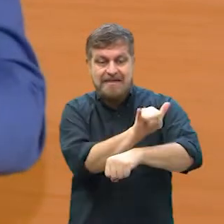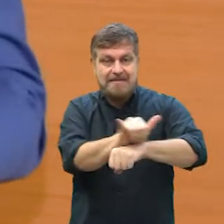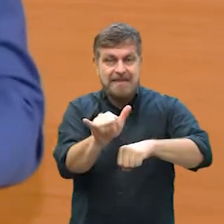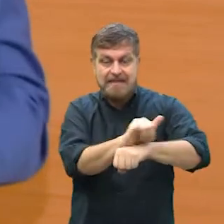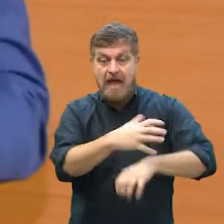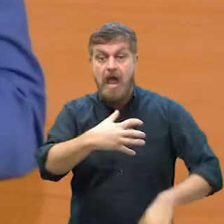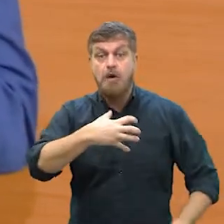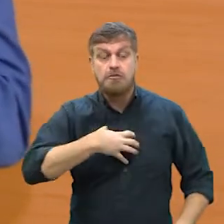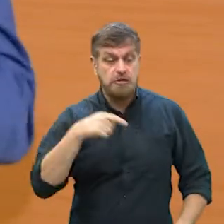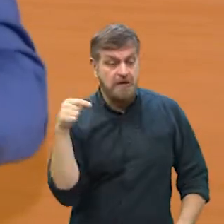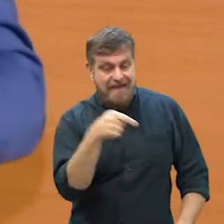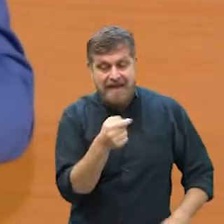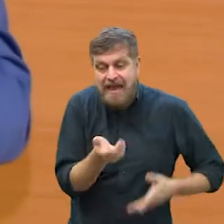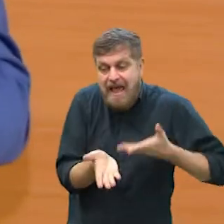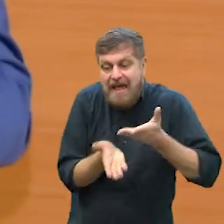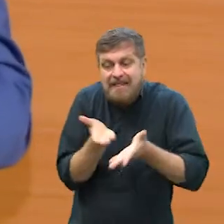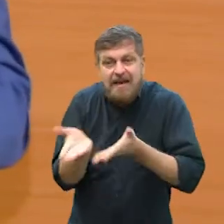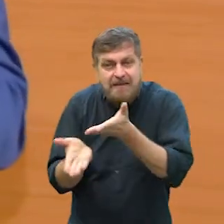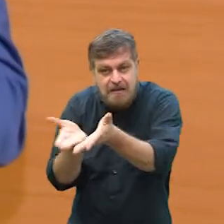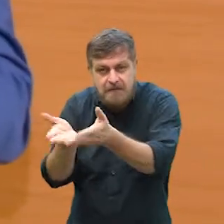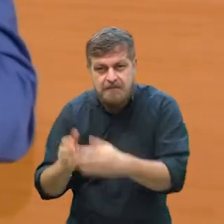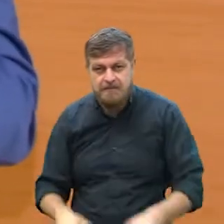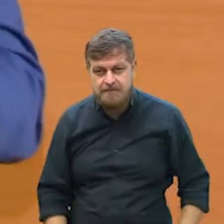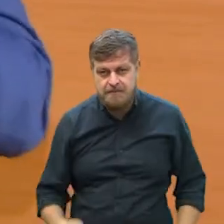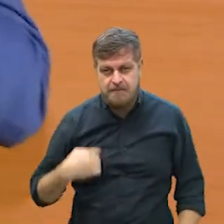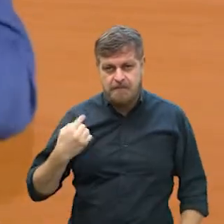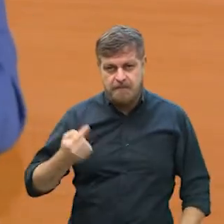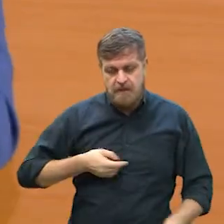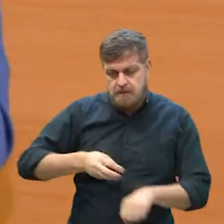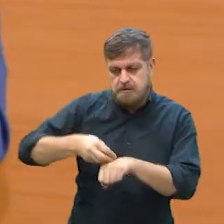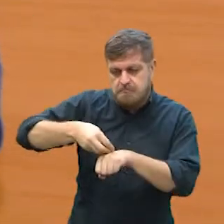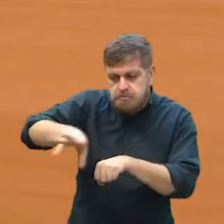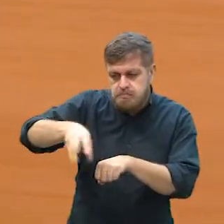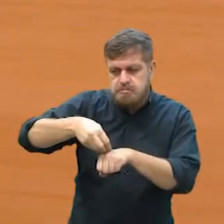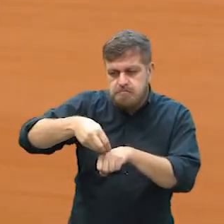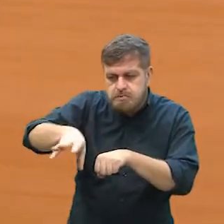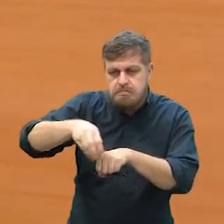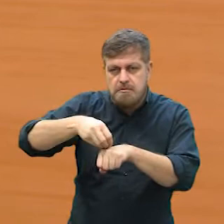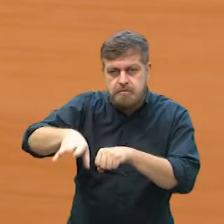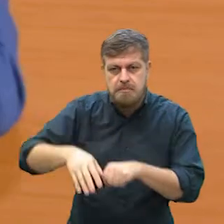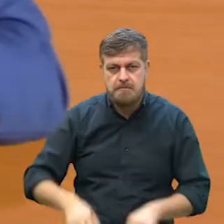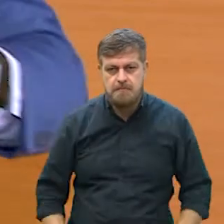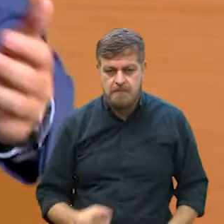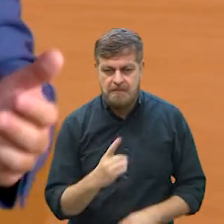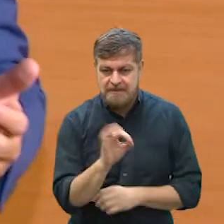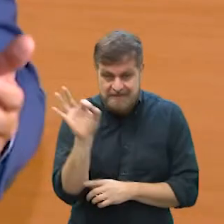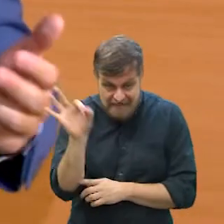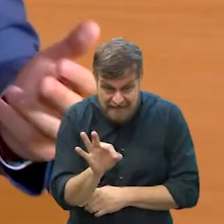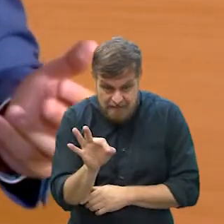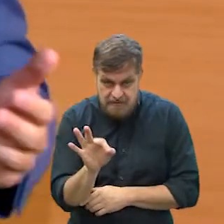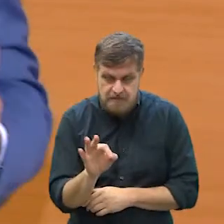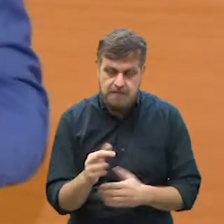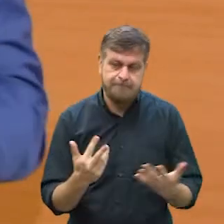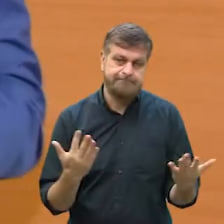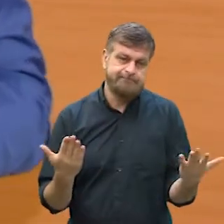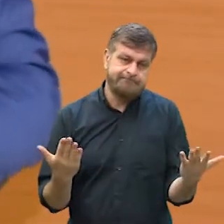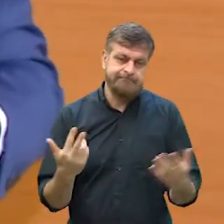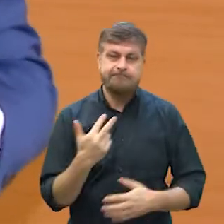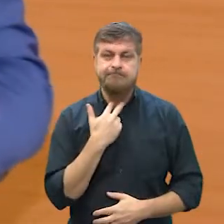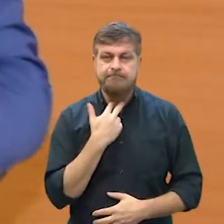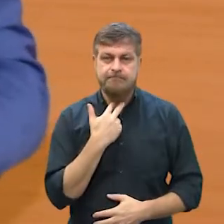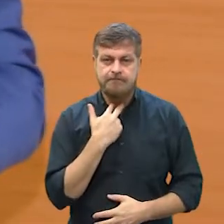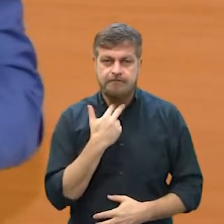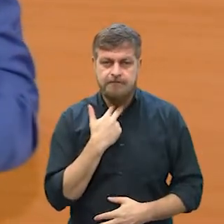opção de poder tratar do jeito que ele quiser. E a gente passa essa informação 100% não, não